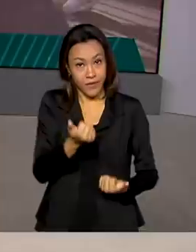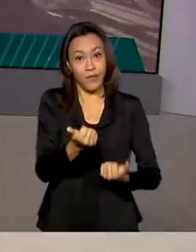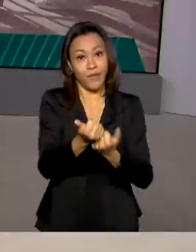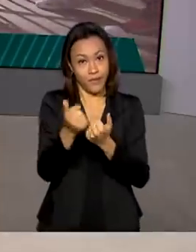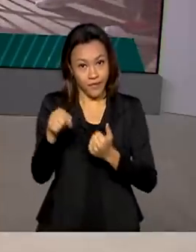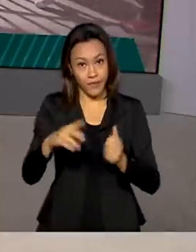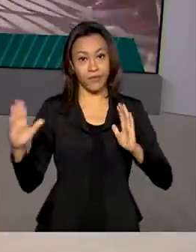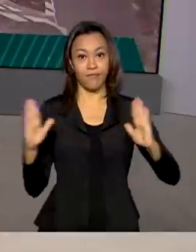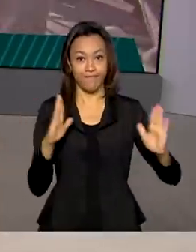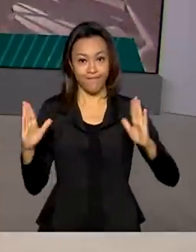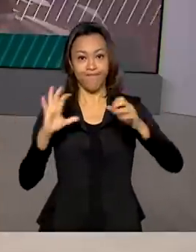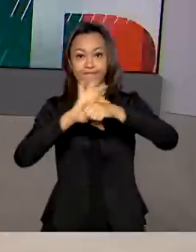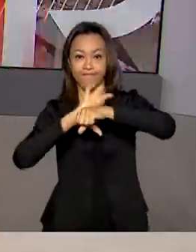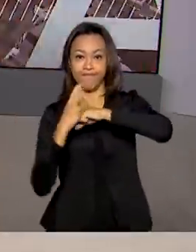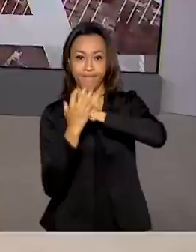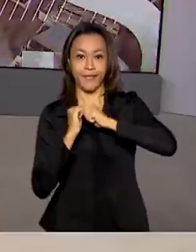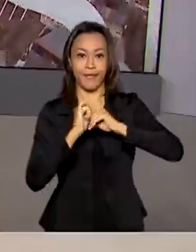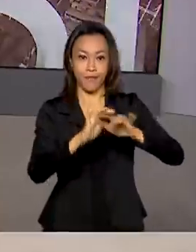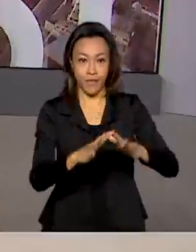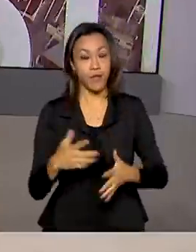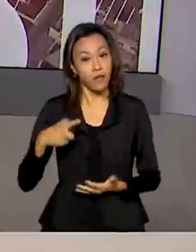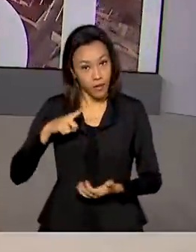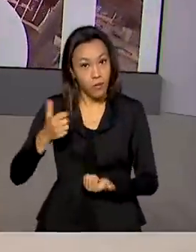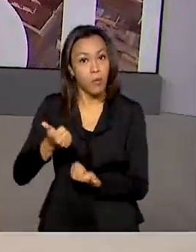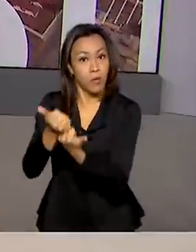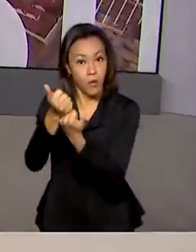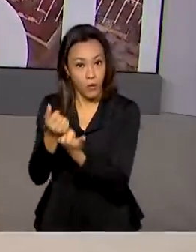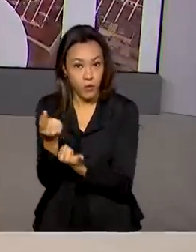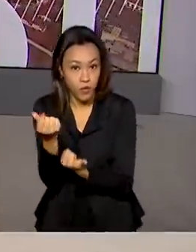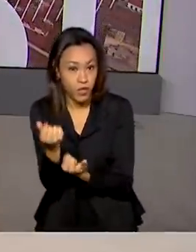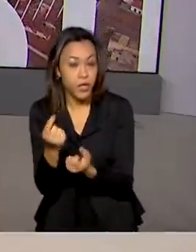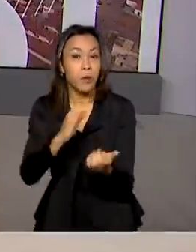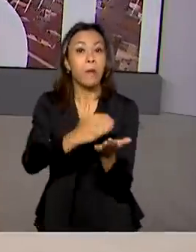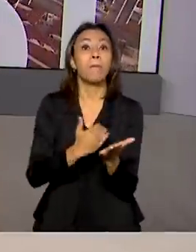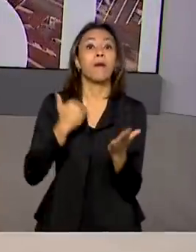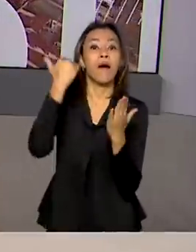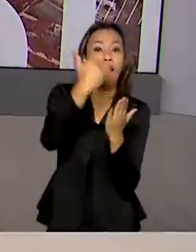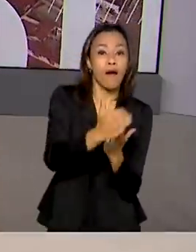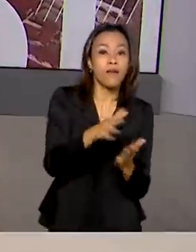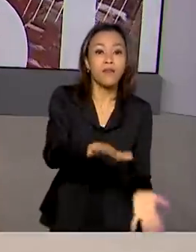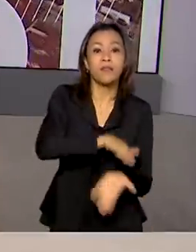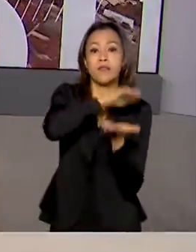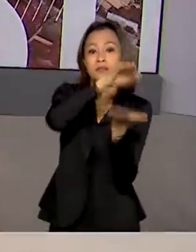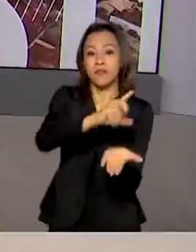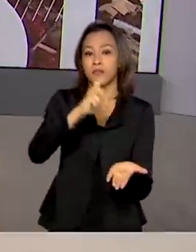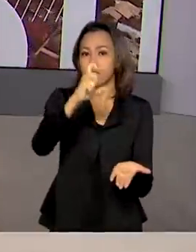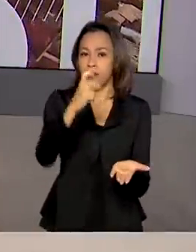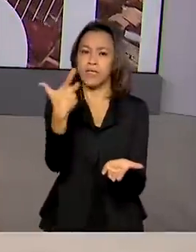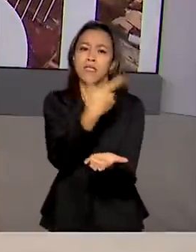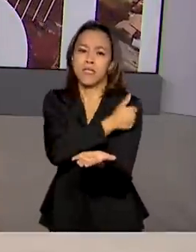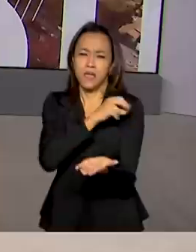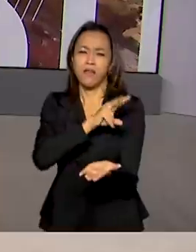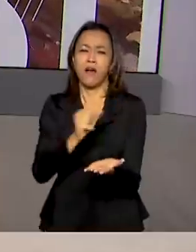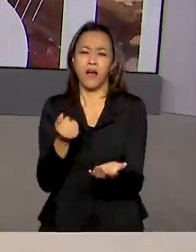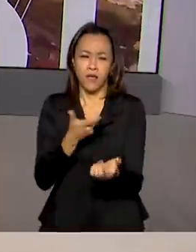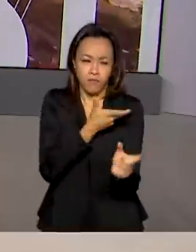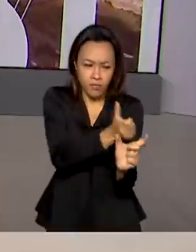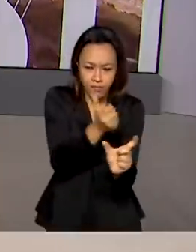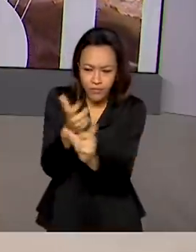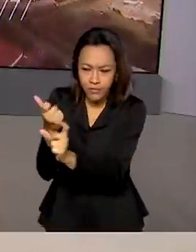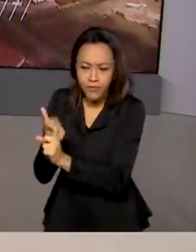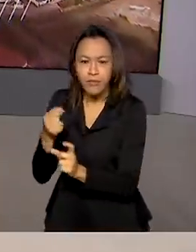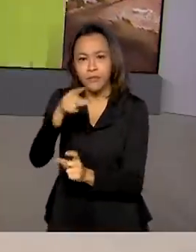Além do suporte financeiro, mais vacinas devem ampliar a imunização dos brasileiros.